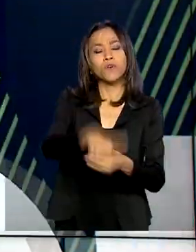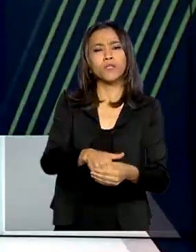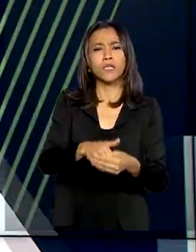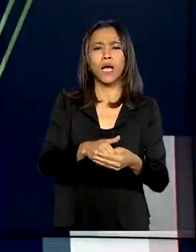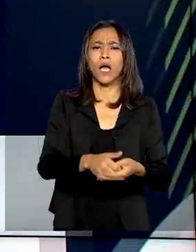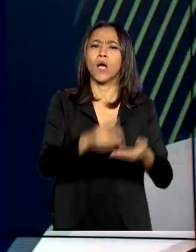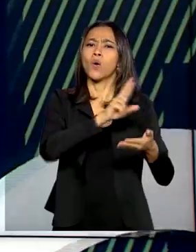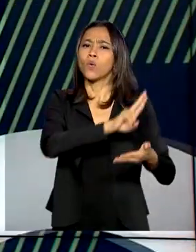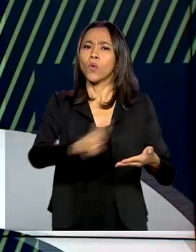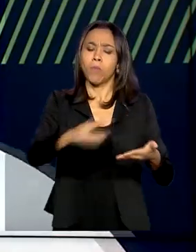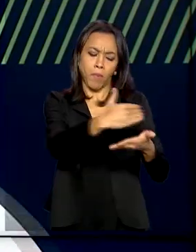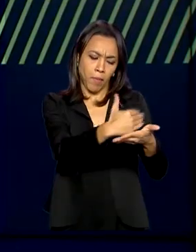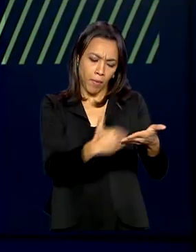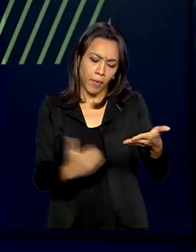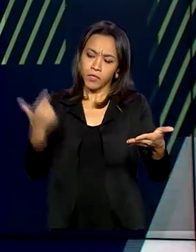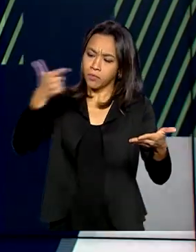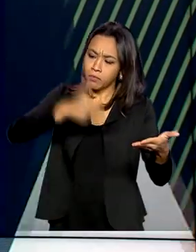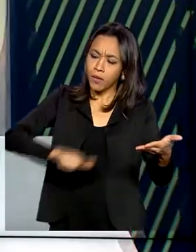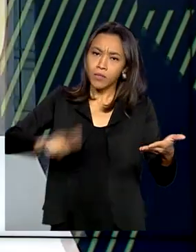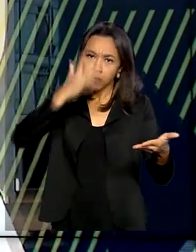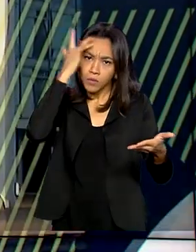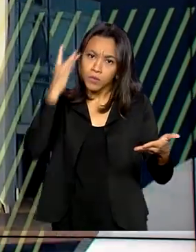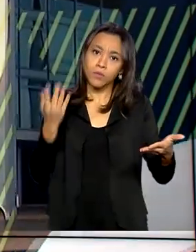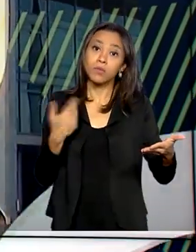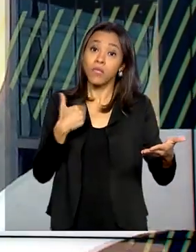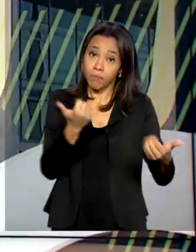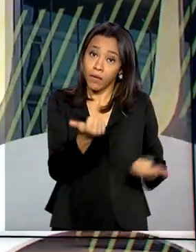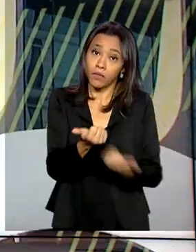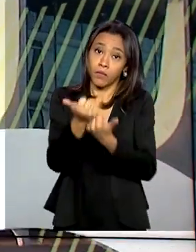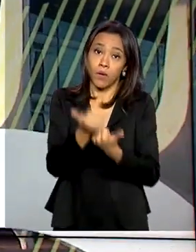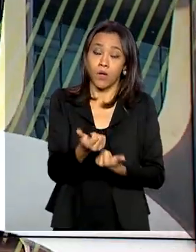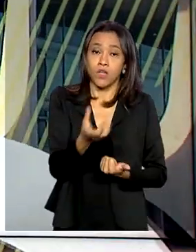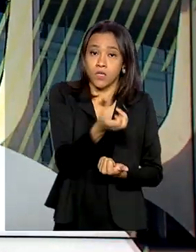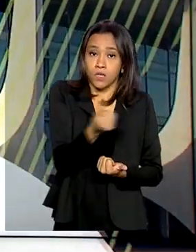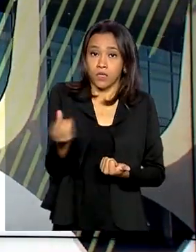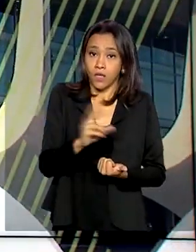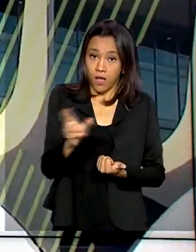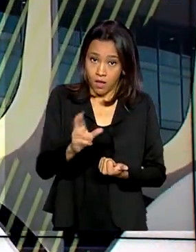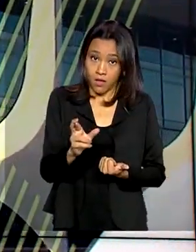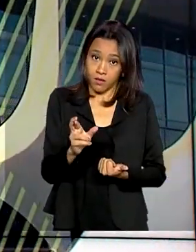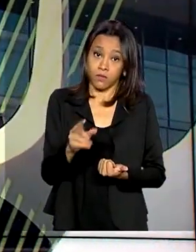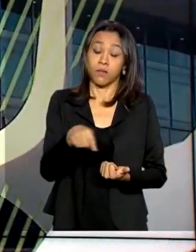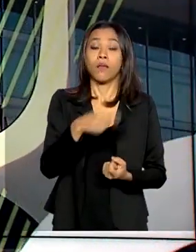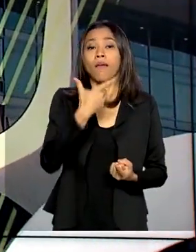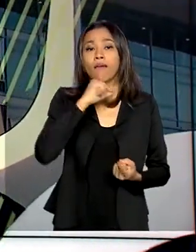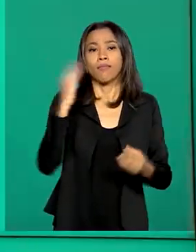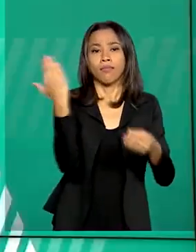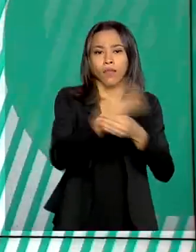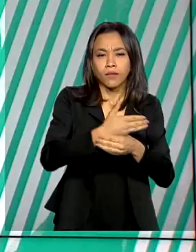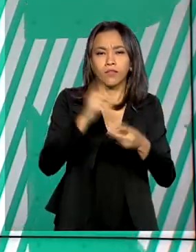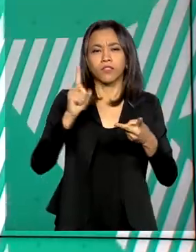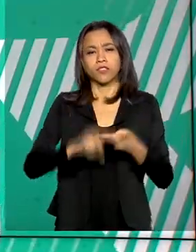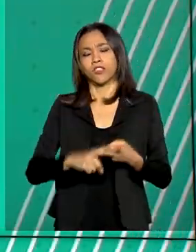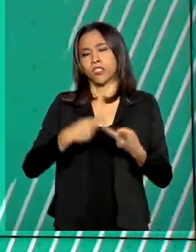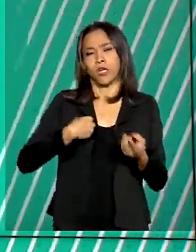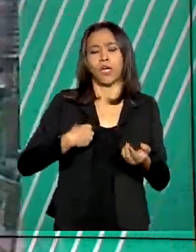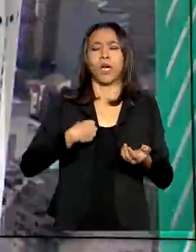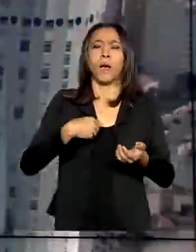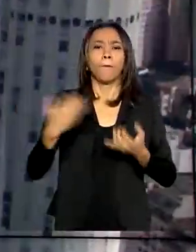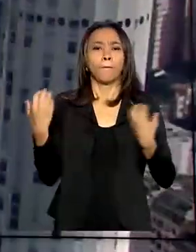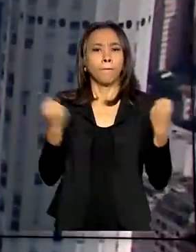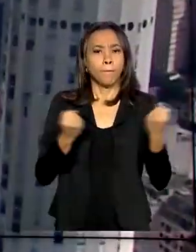beneficiados pelo auxílio emergencial de 600 reais. Seriam taxistas, motoristas de aplicativo e